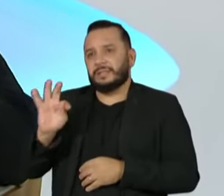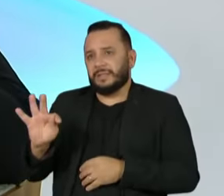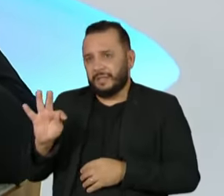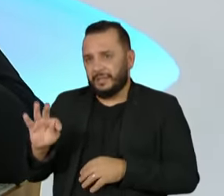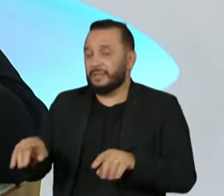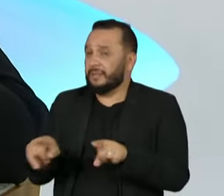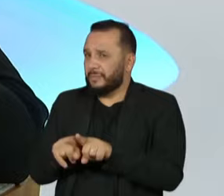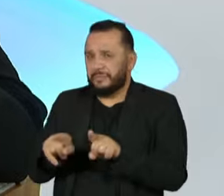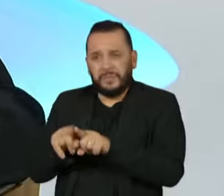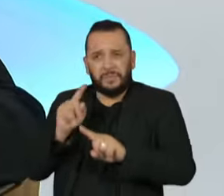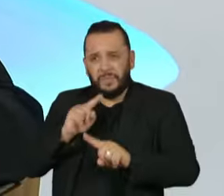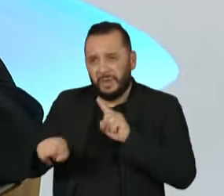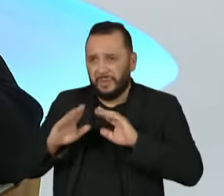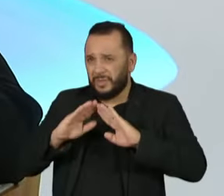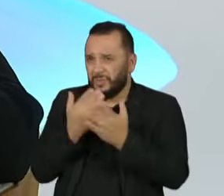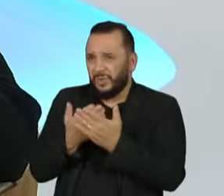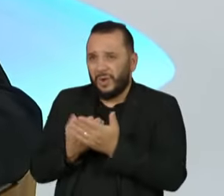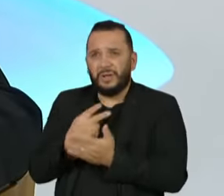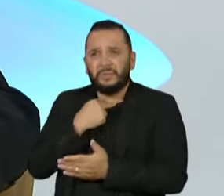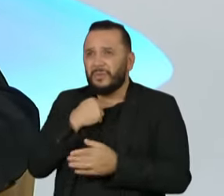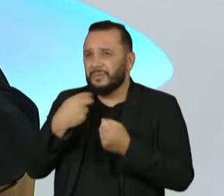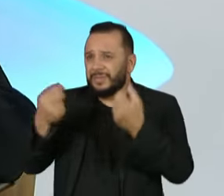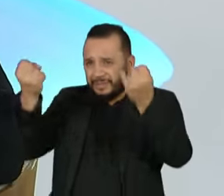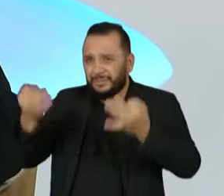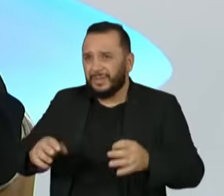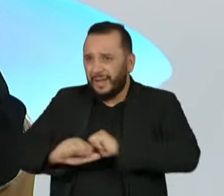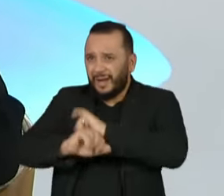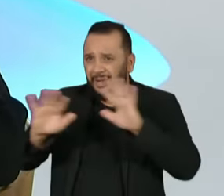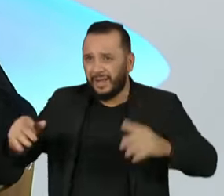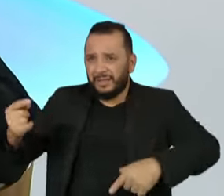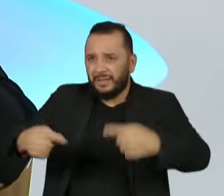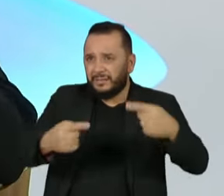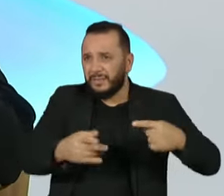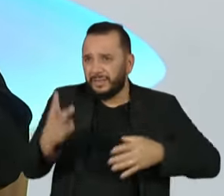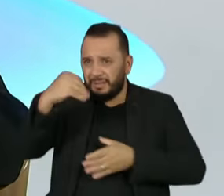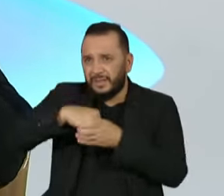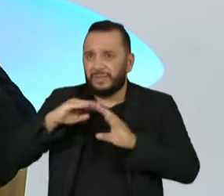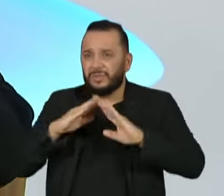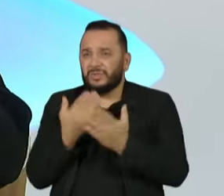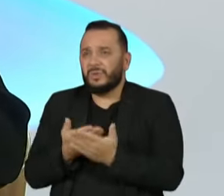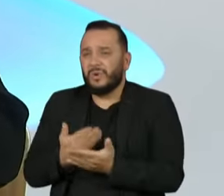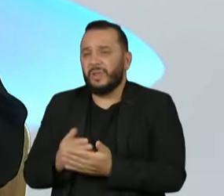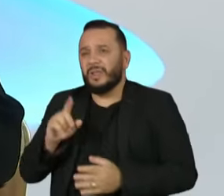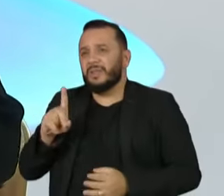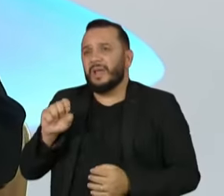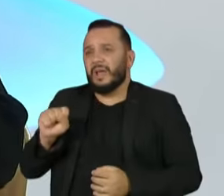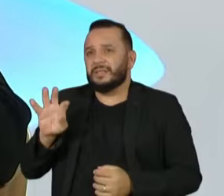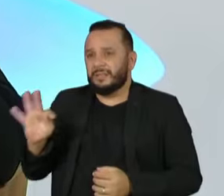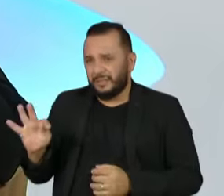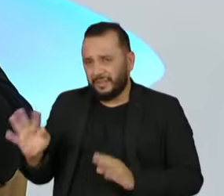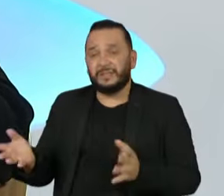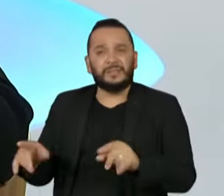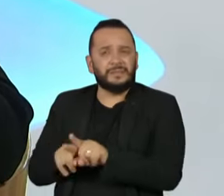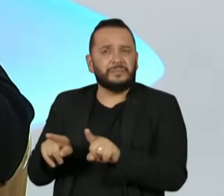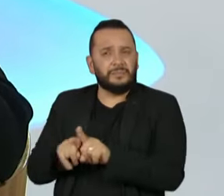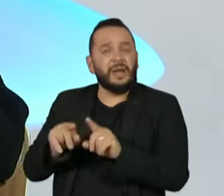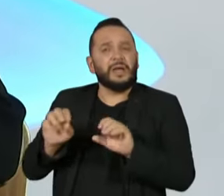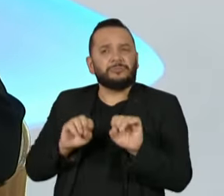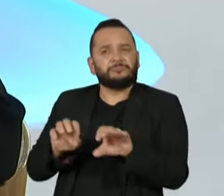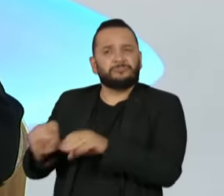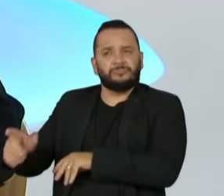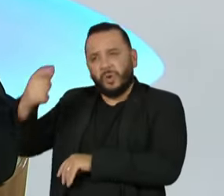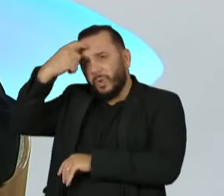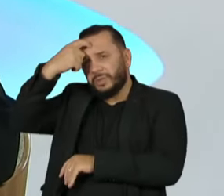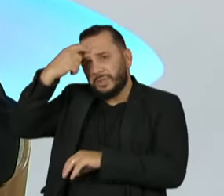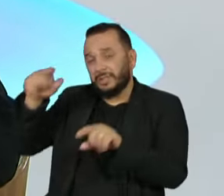dentro da escola, isso tem que ter a maior clareza e tudo tem que ser debatido dentro das escolas. Então é isso, é conscientização, é garantir que o SUS